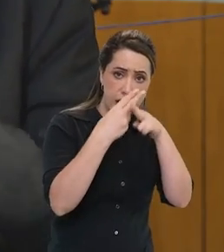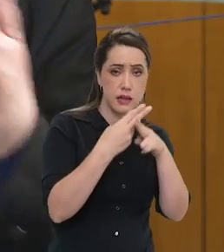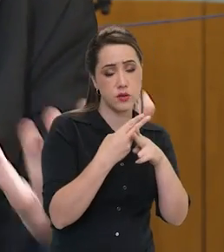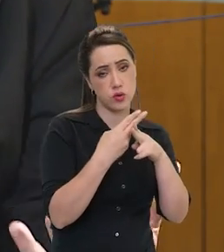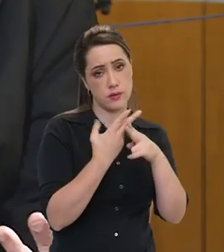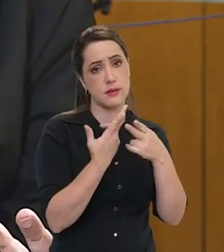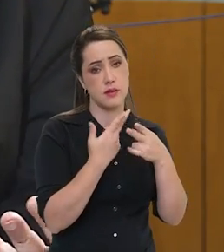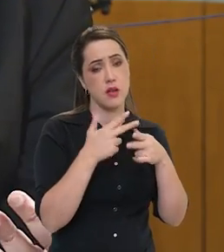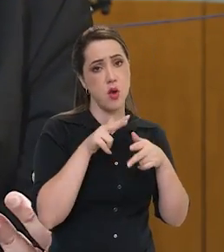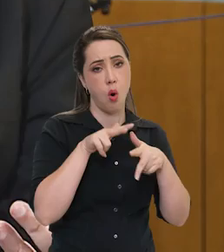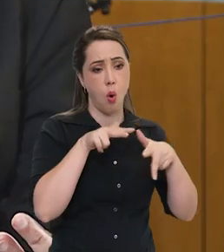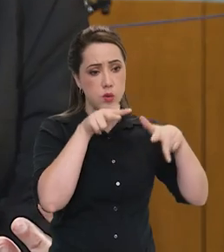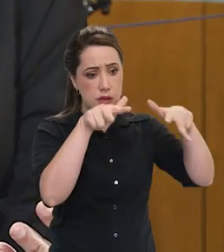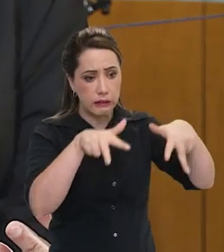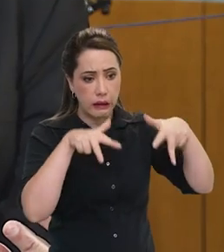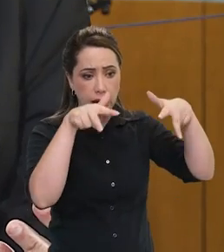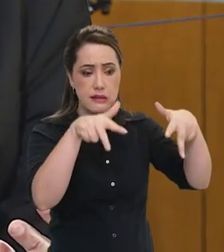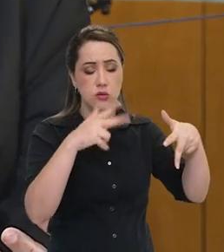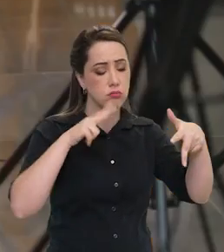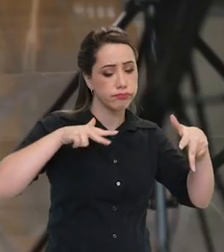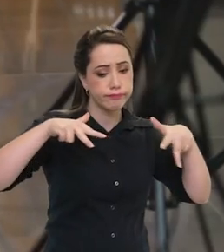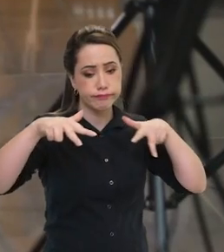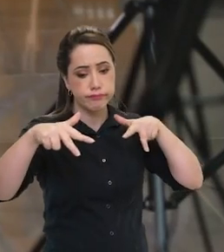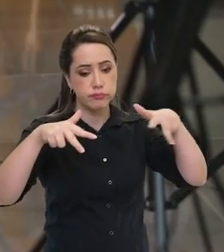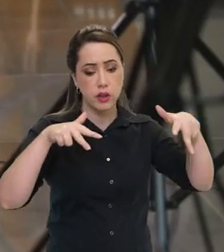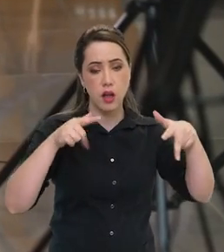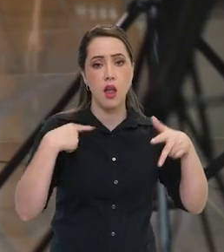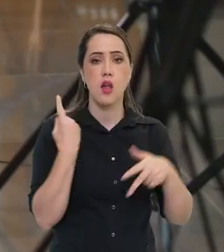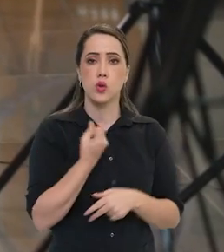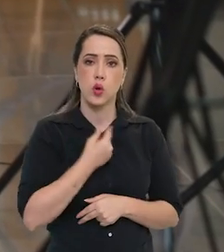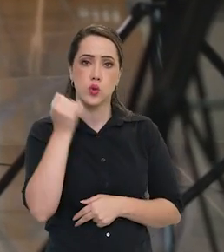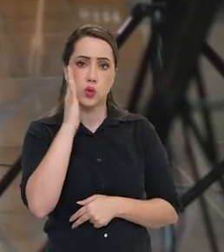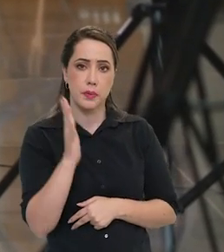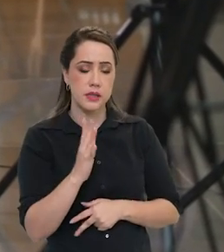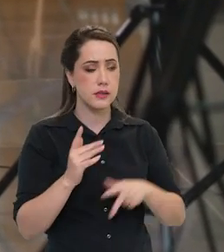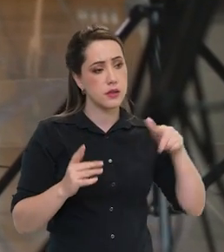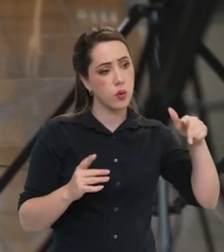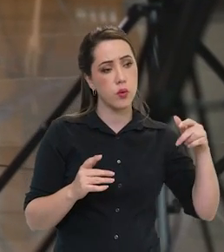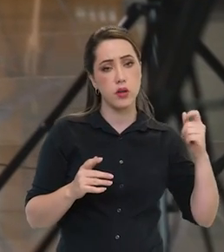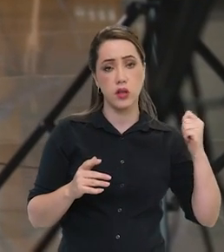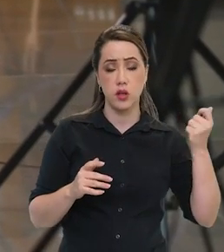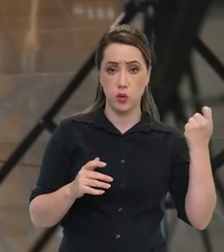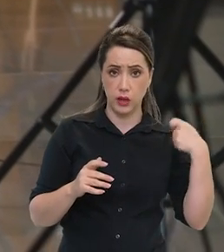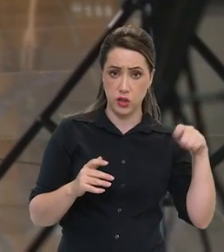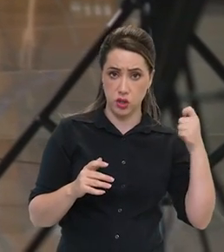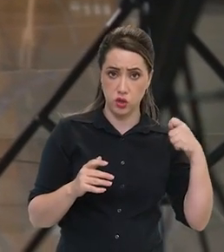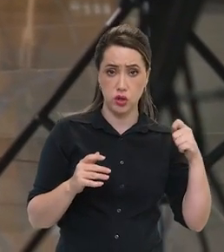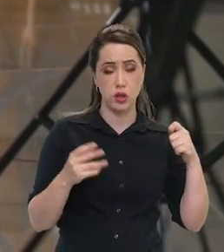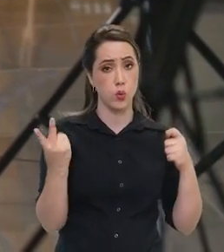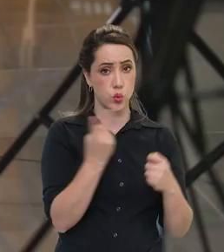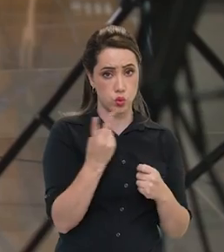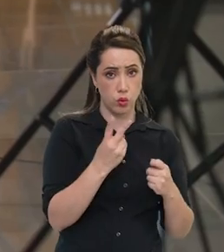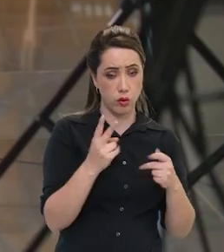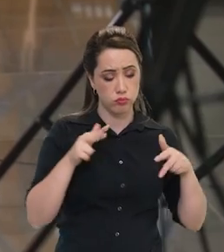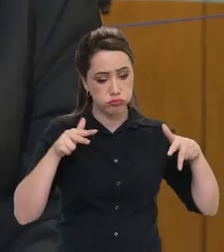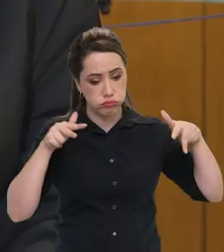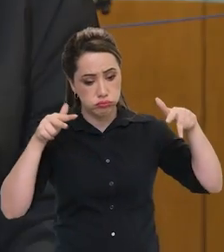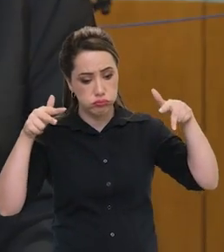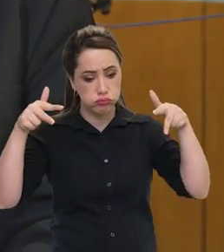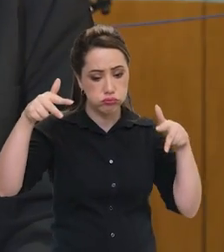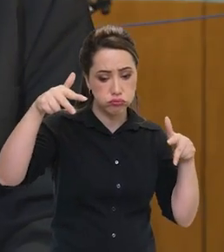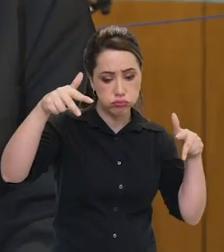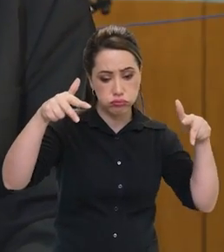A Argentina vai fazer o dela, nós vamos fazer o nosso. Os dois vão voar juntos. E a gente tem, como eu costumo dizer,